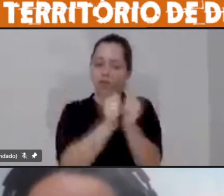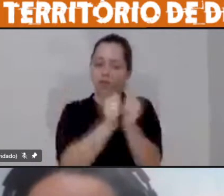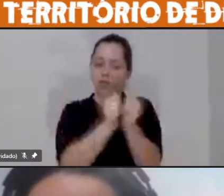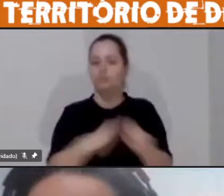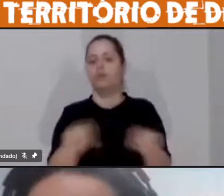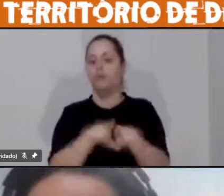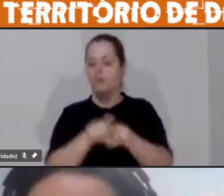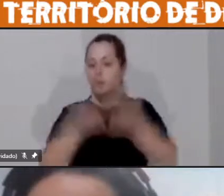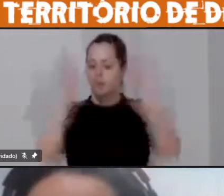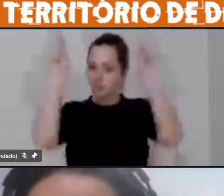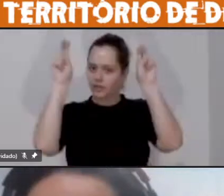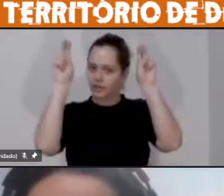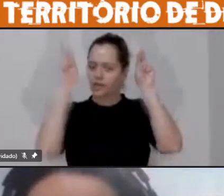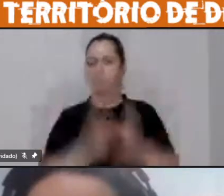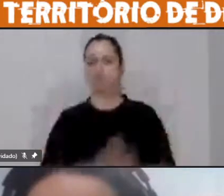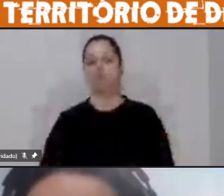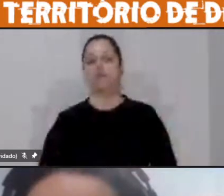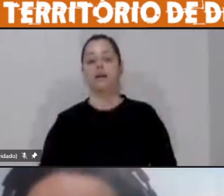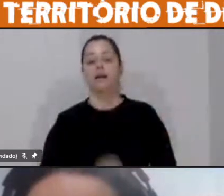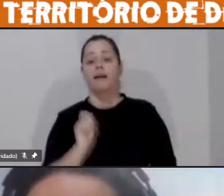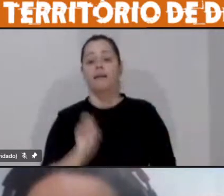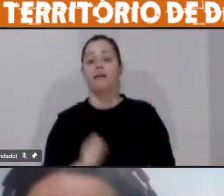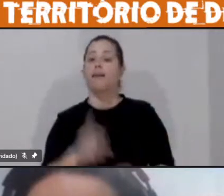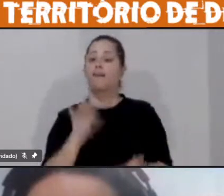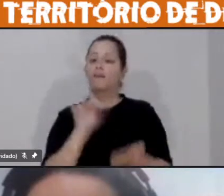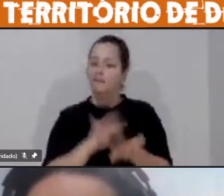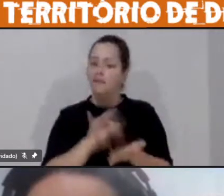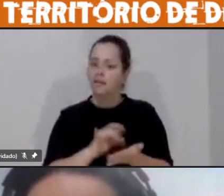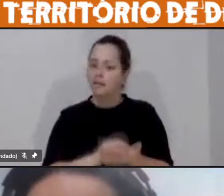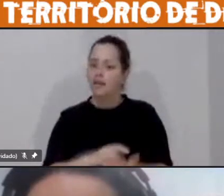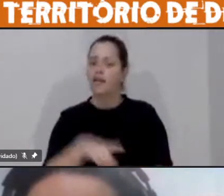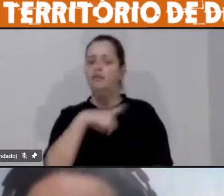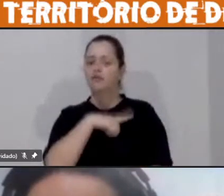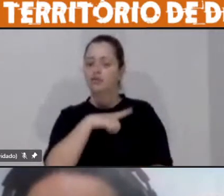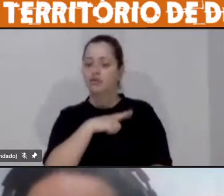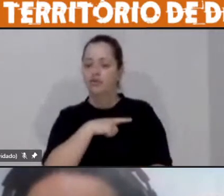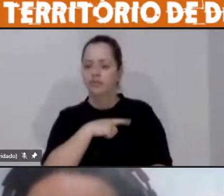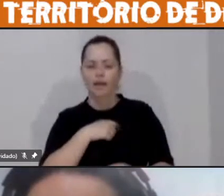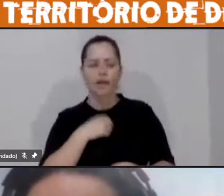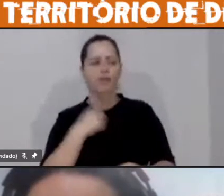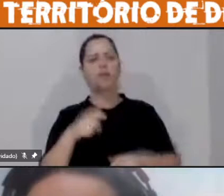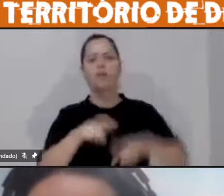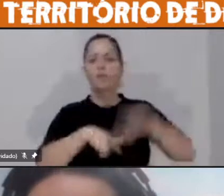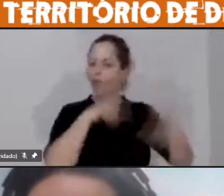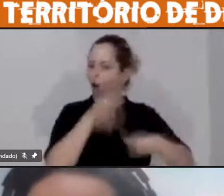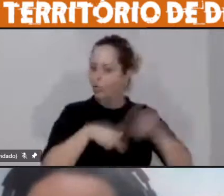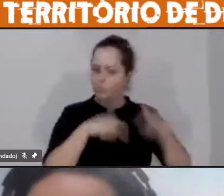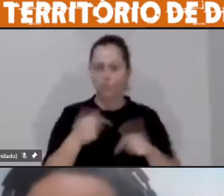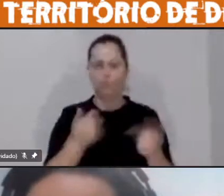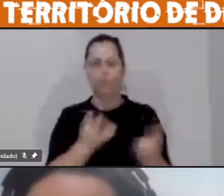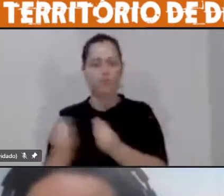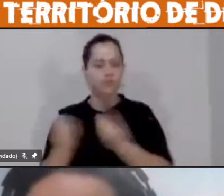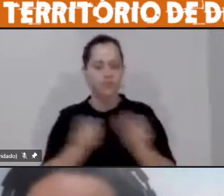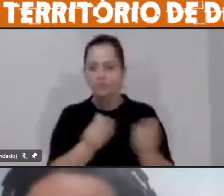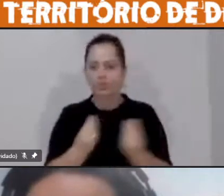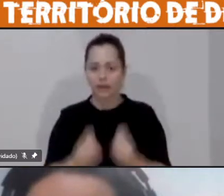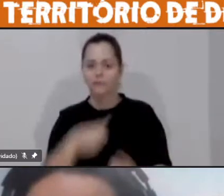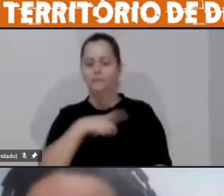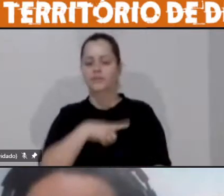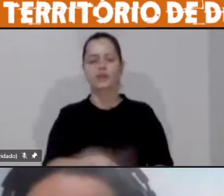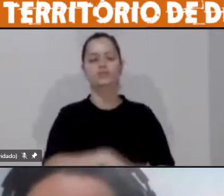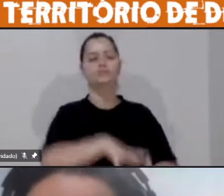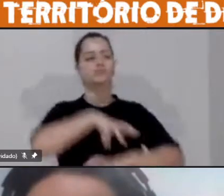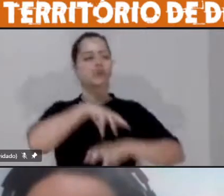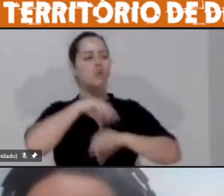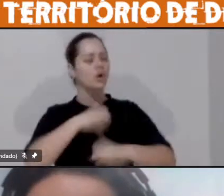tema, que realmente tem nos ocupado muito e tem nos inspirado